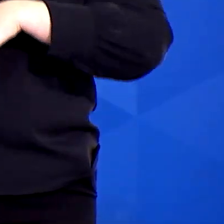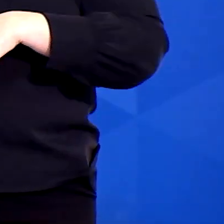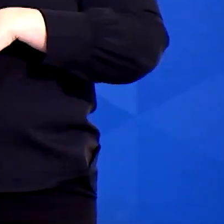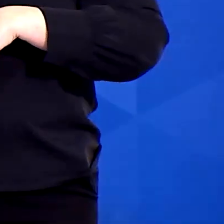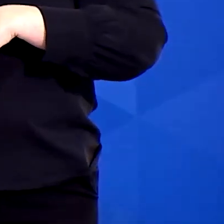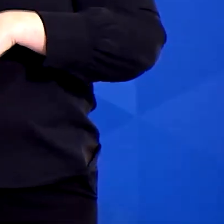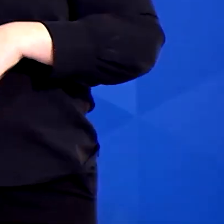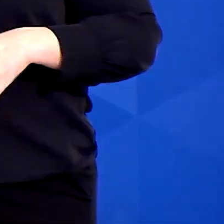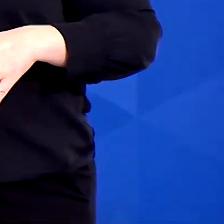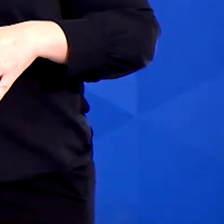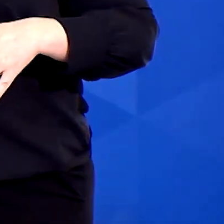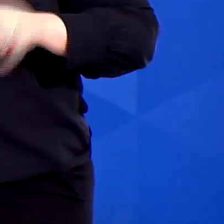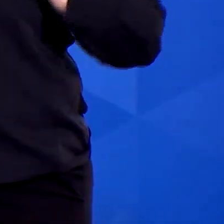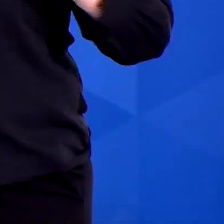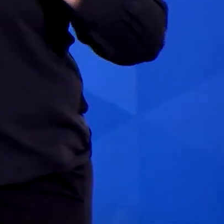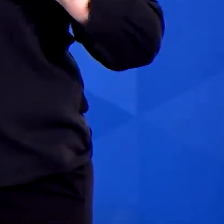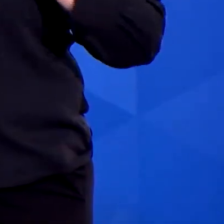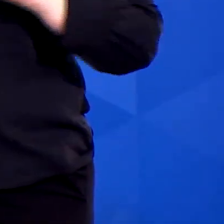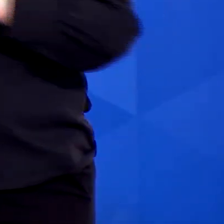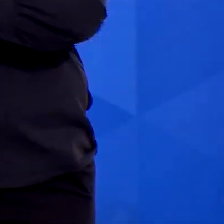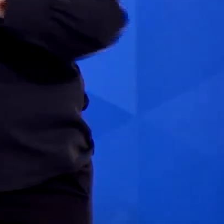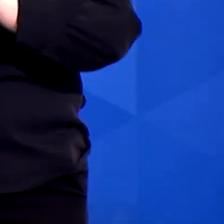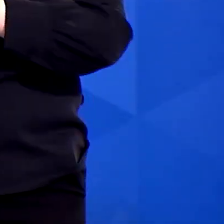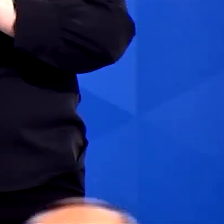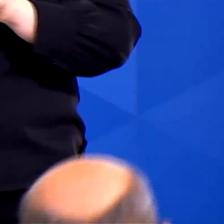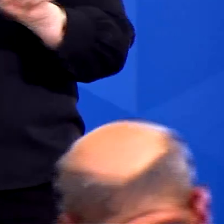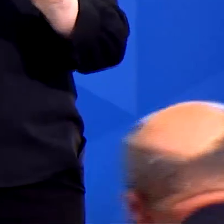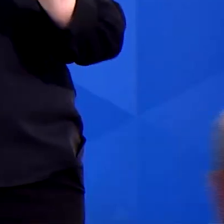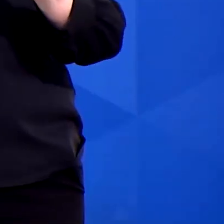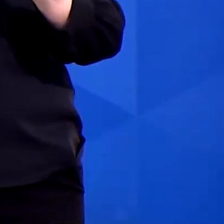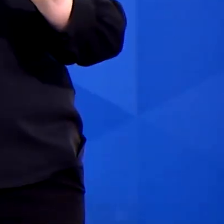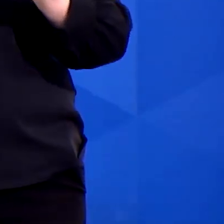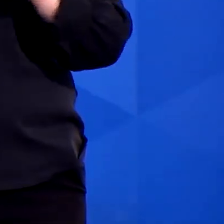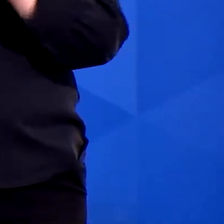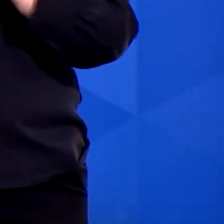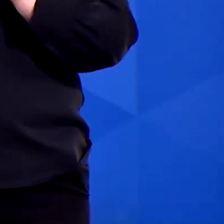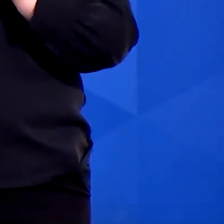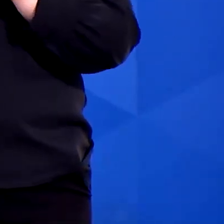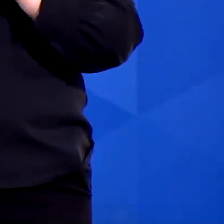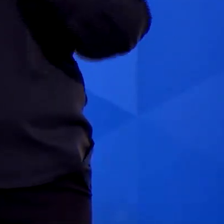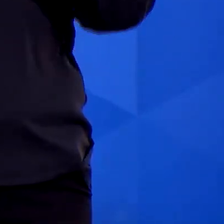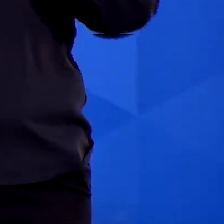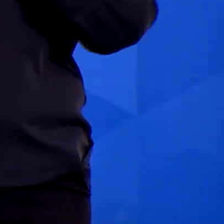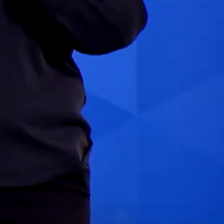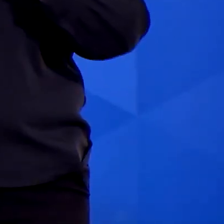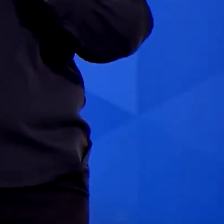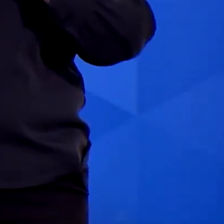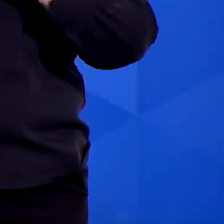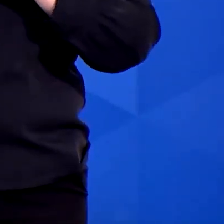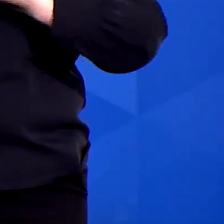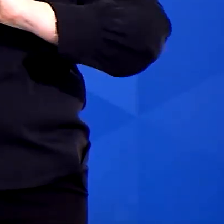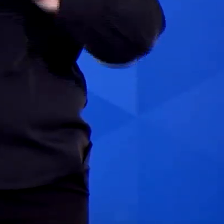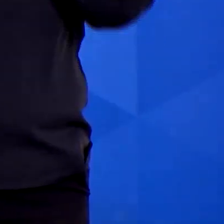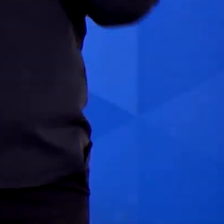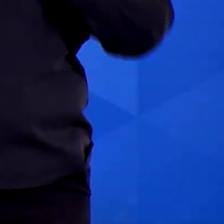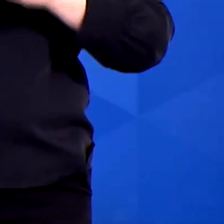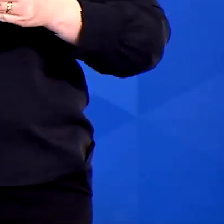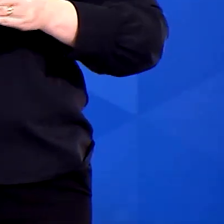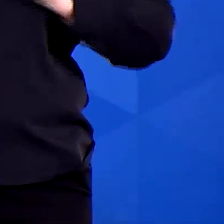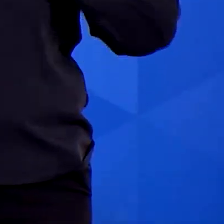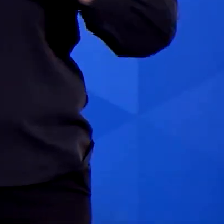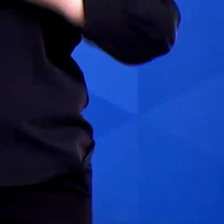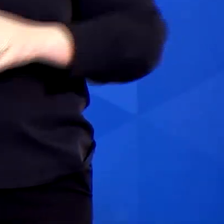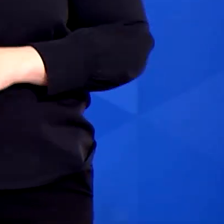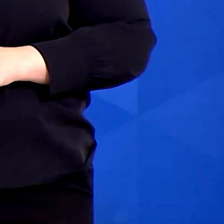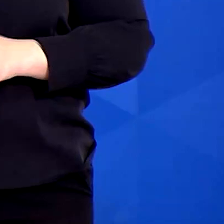coração, busquei os invisibilizados, trouxemos pautas que estavam esquecidas. E, presidente,